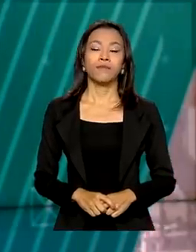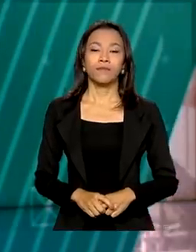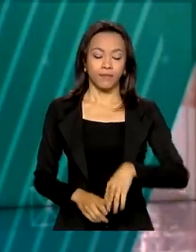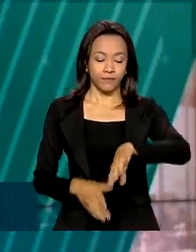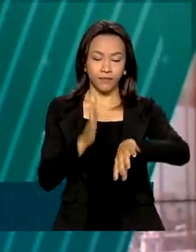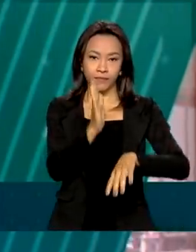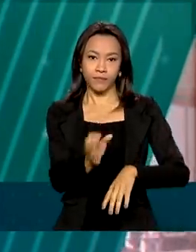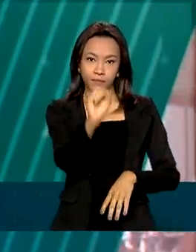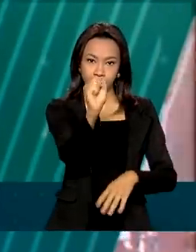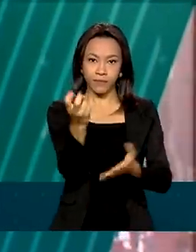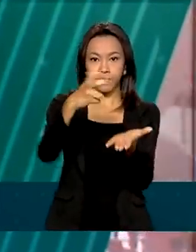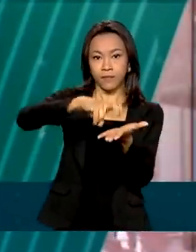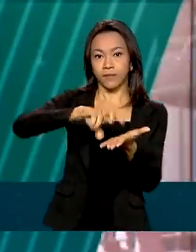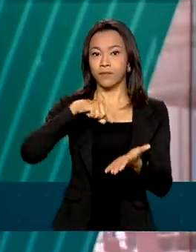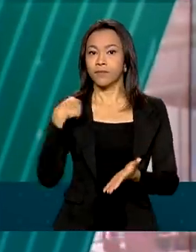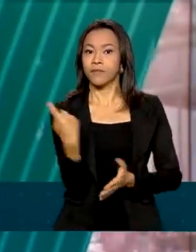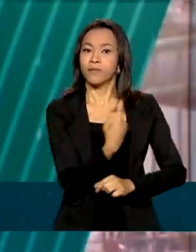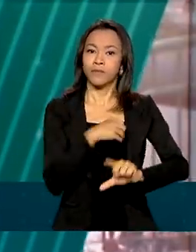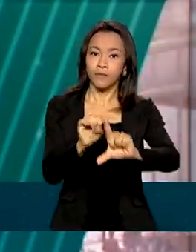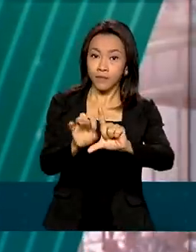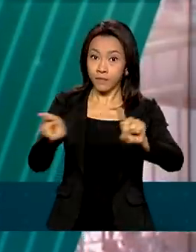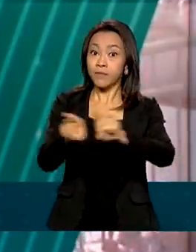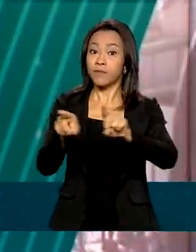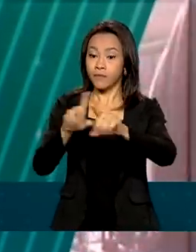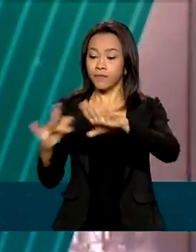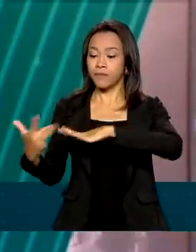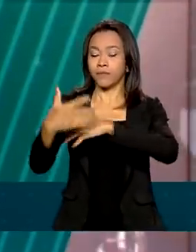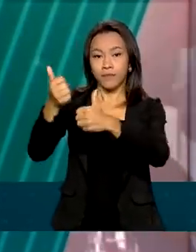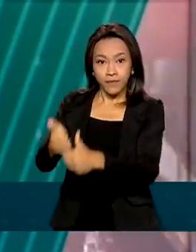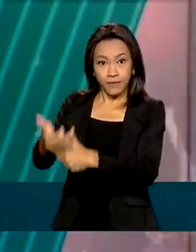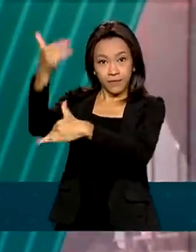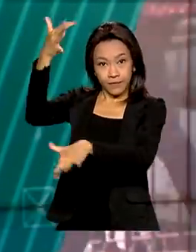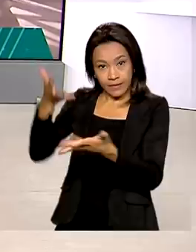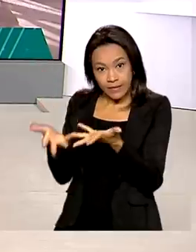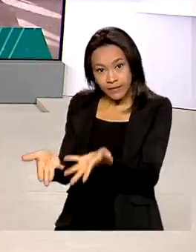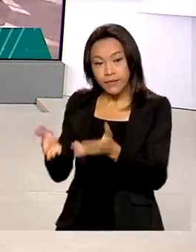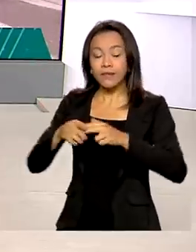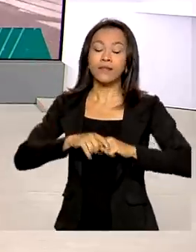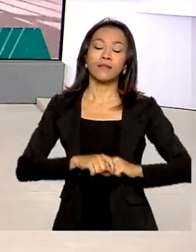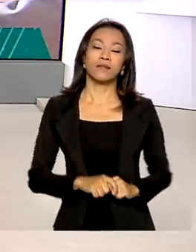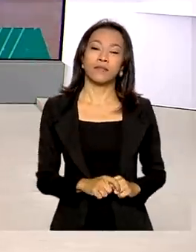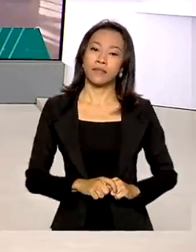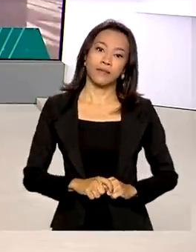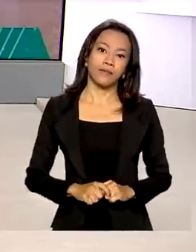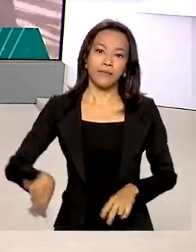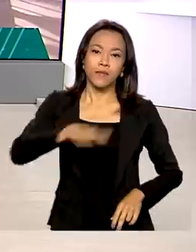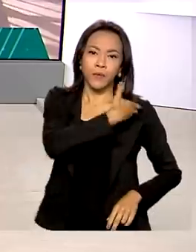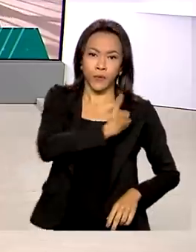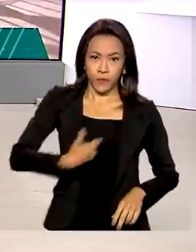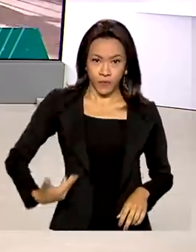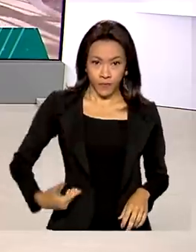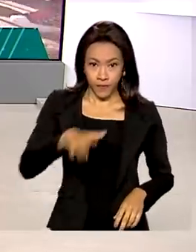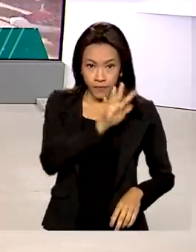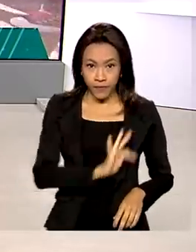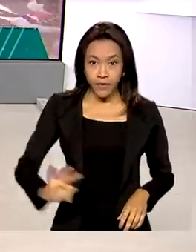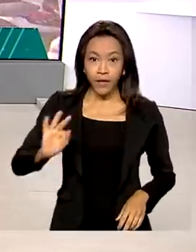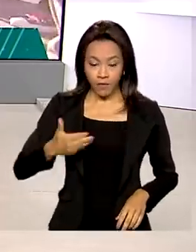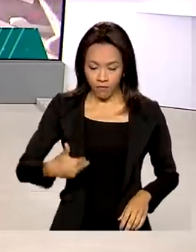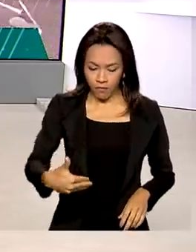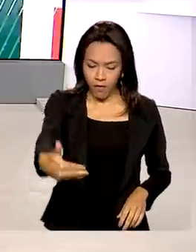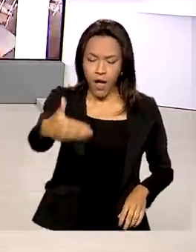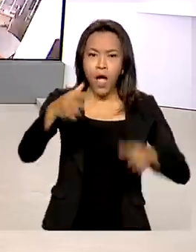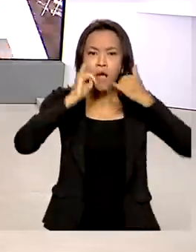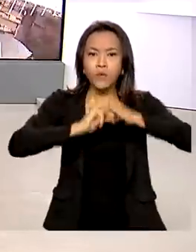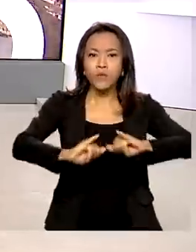Oito horas da manhã, estamos ao vivo também pelas redes sociais. O governo federal vai anunciar